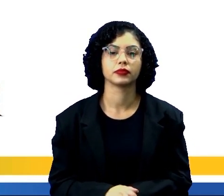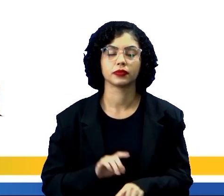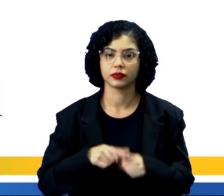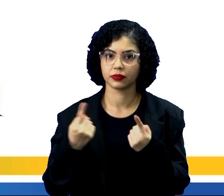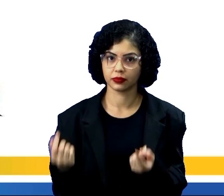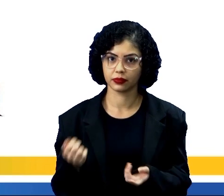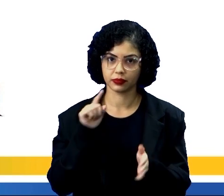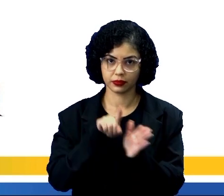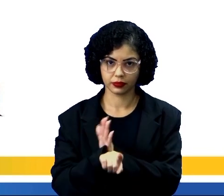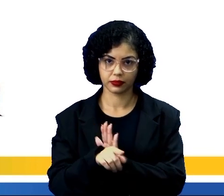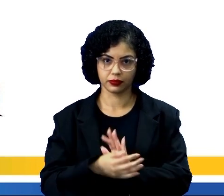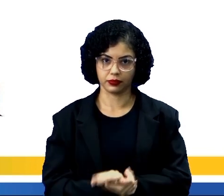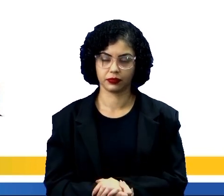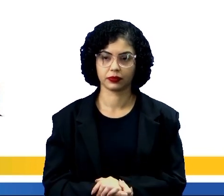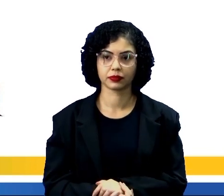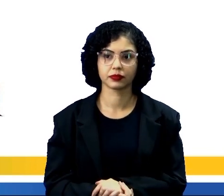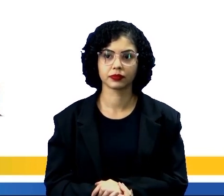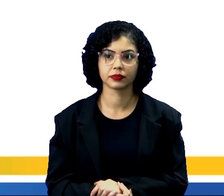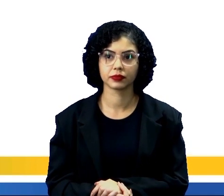para mais uma pergunta?